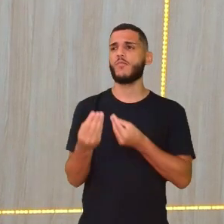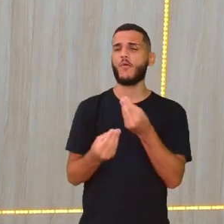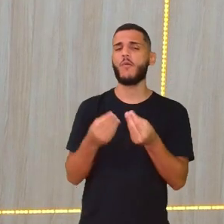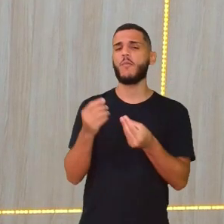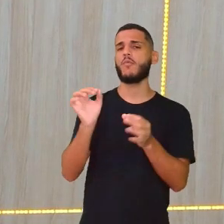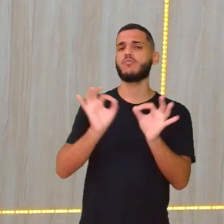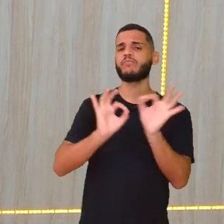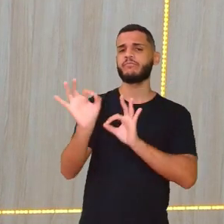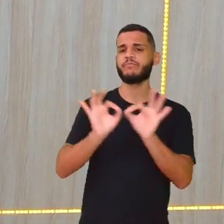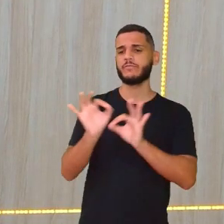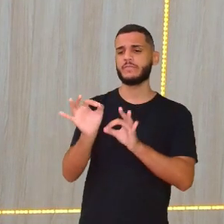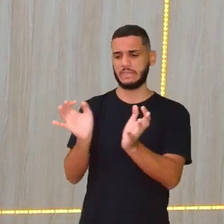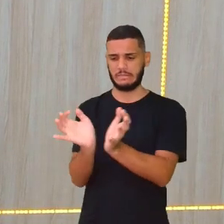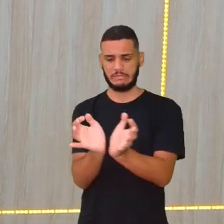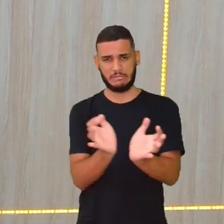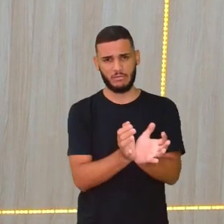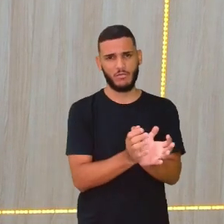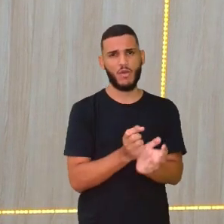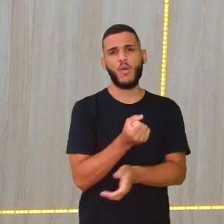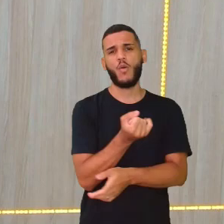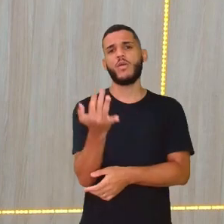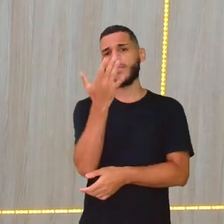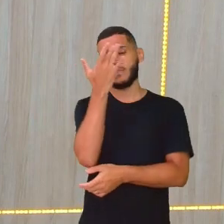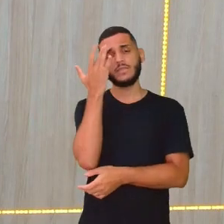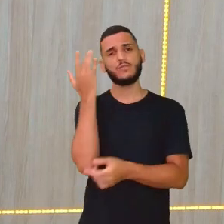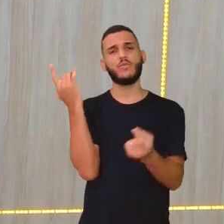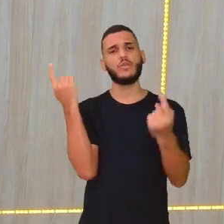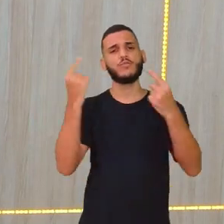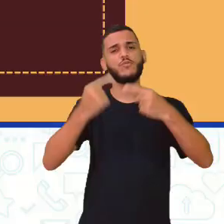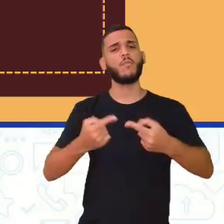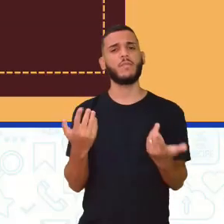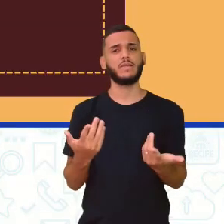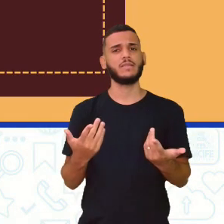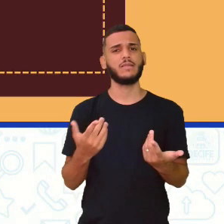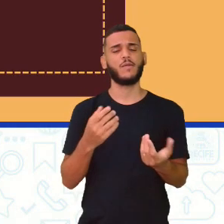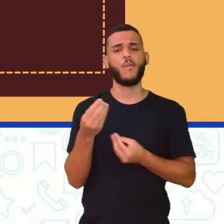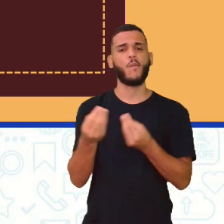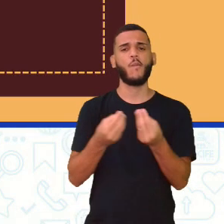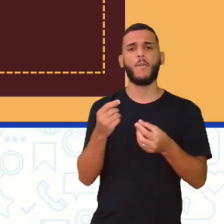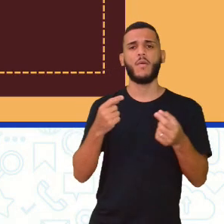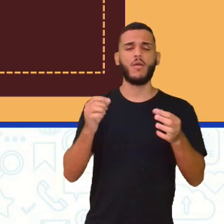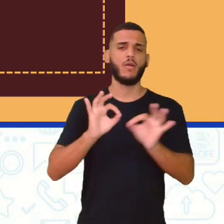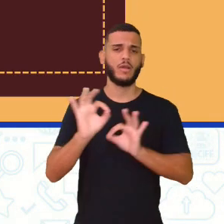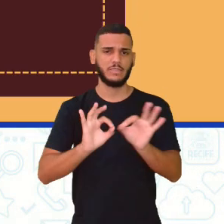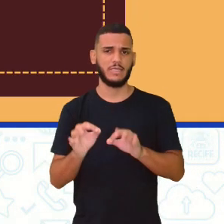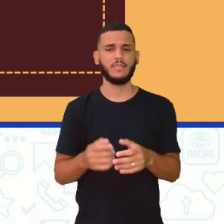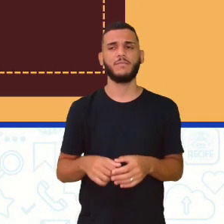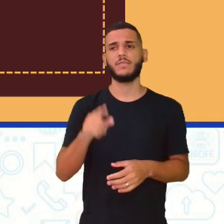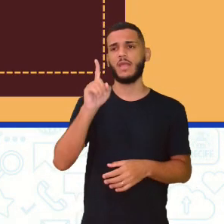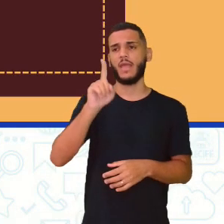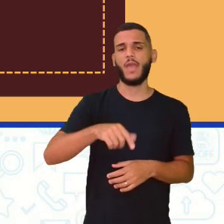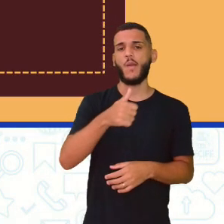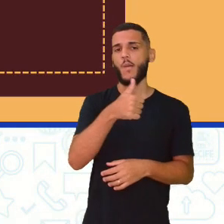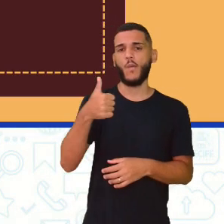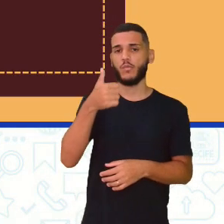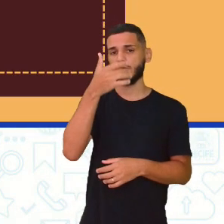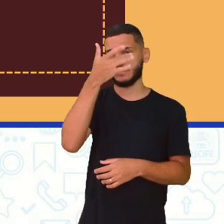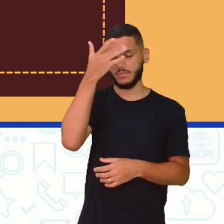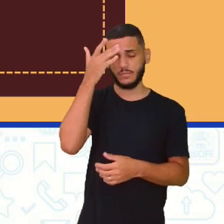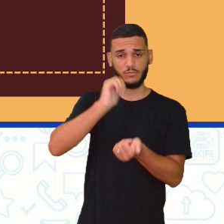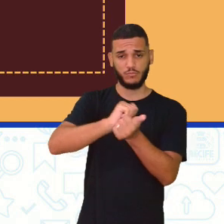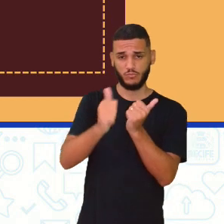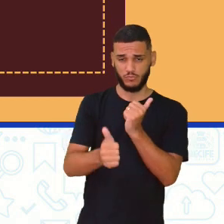montada essa equipe, né? Quantas pessoas jogam, como é que é organizado. Então, o críquete é formado aí por 11 jogadores,